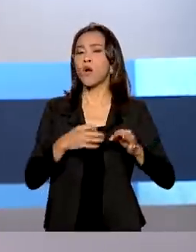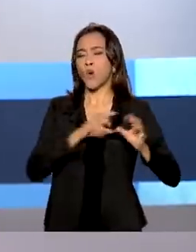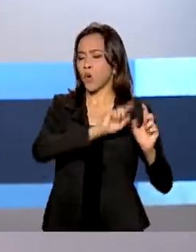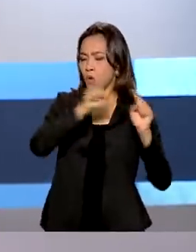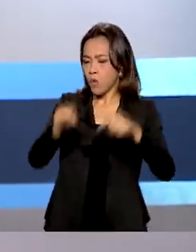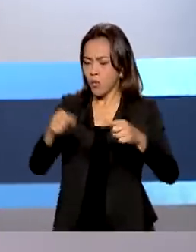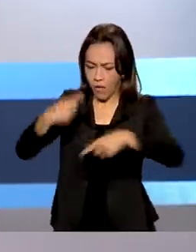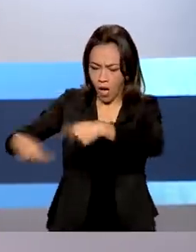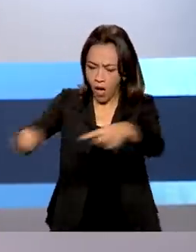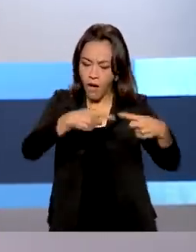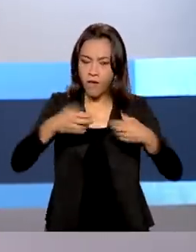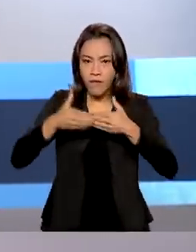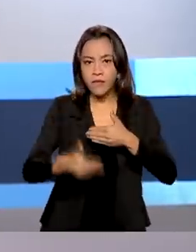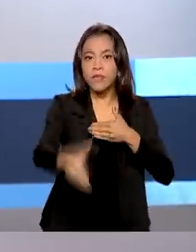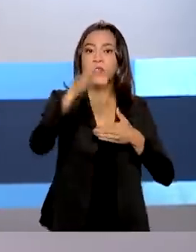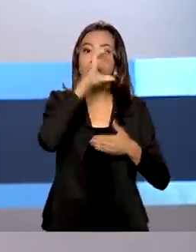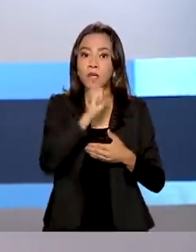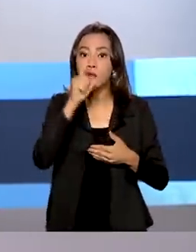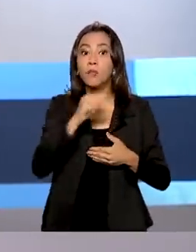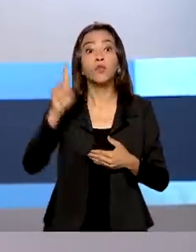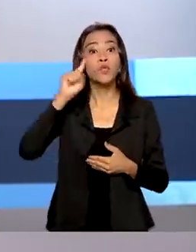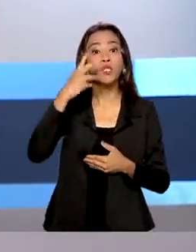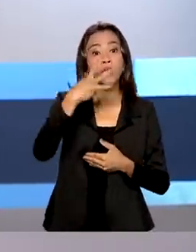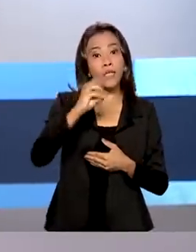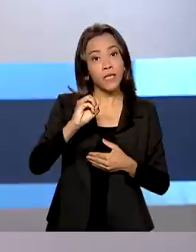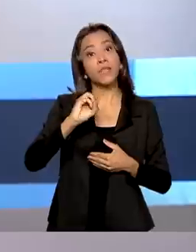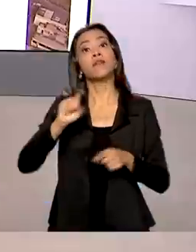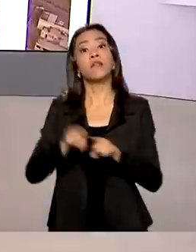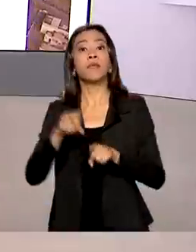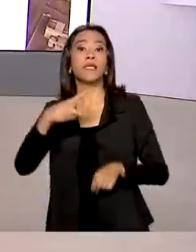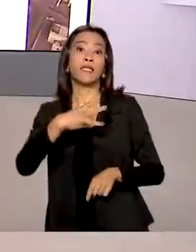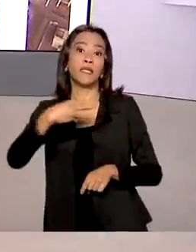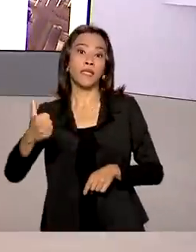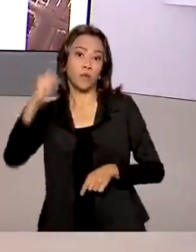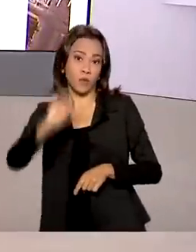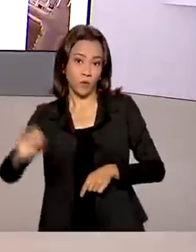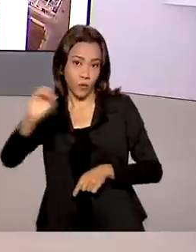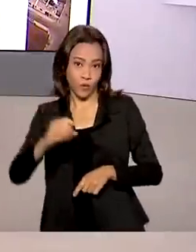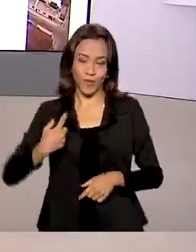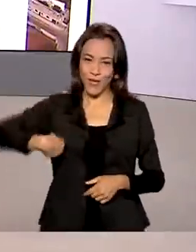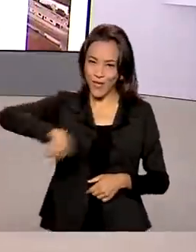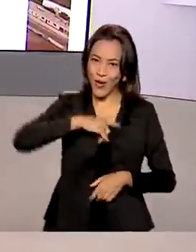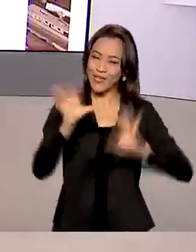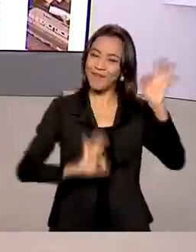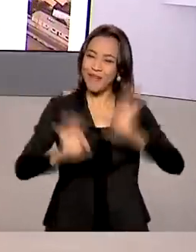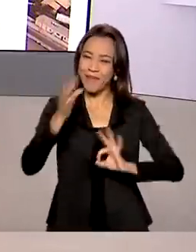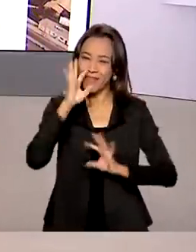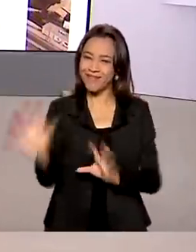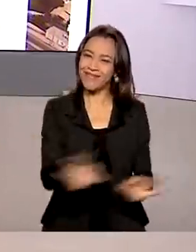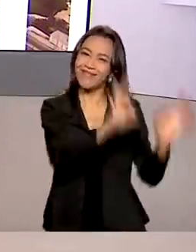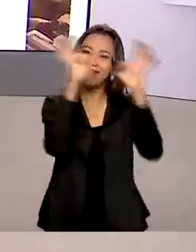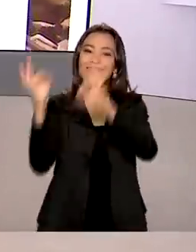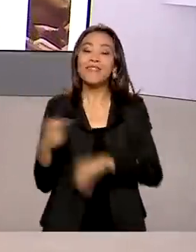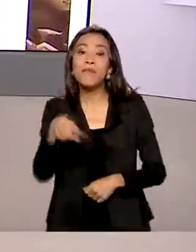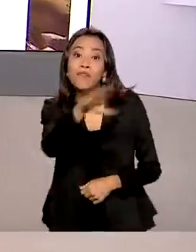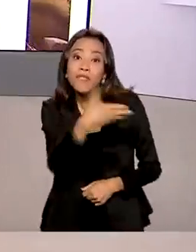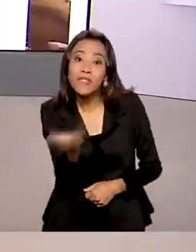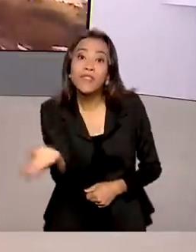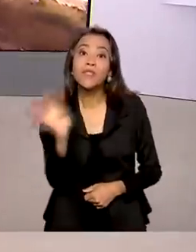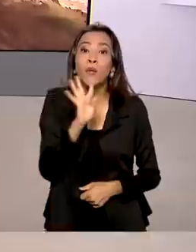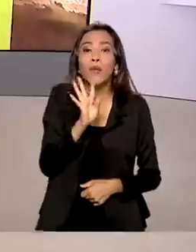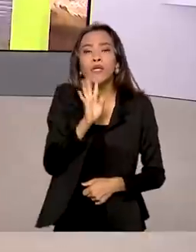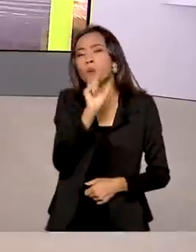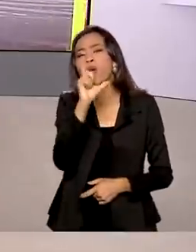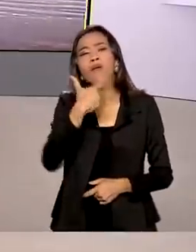serão neste fim de semana, nos dias 30 e 31 de outubro. E nós preparamos uma reportagem para quem quer conhecer um pouco